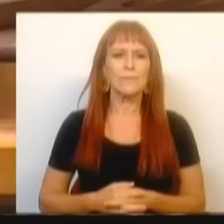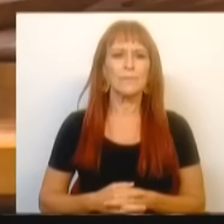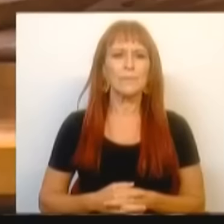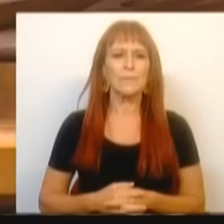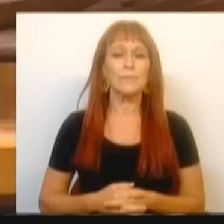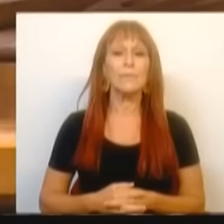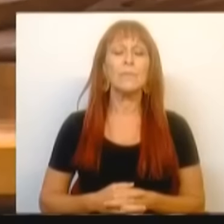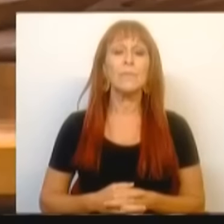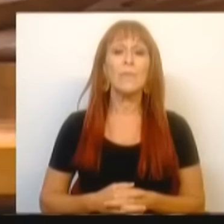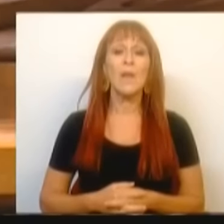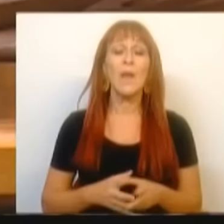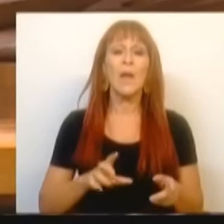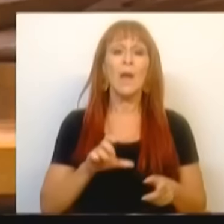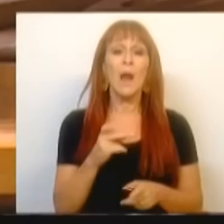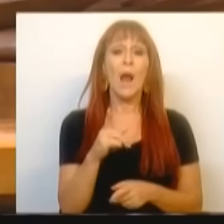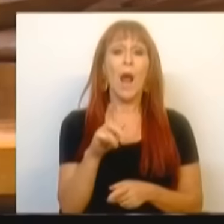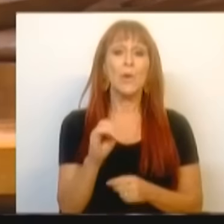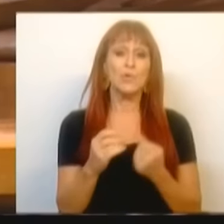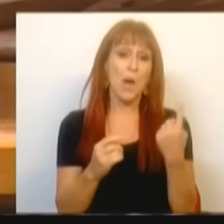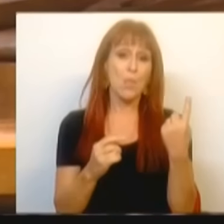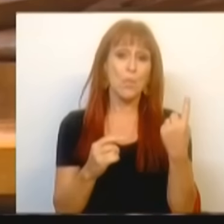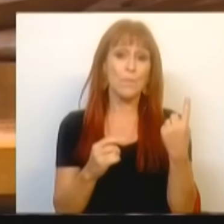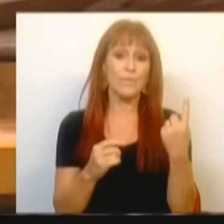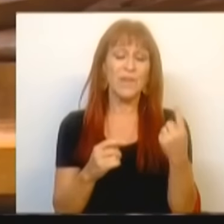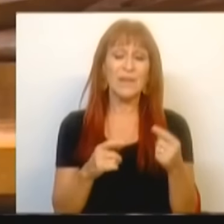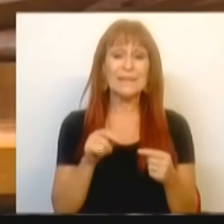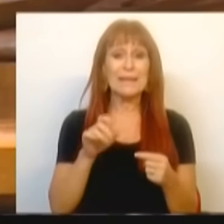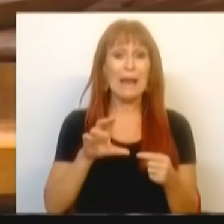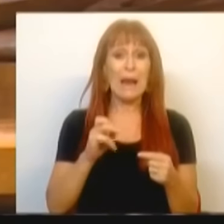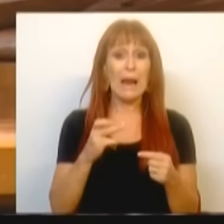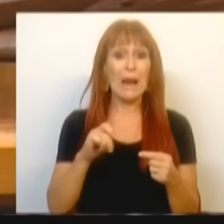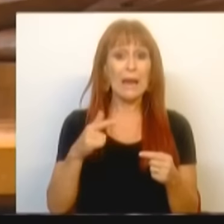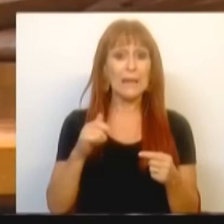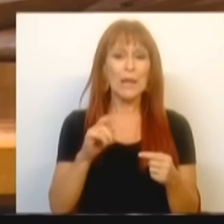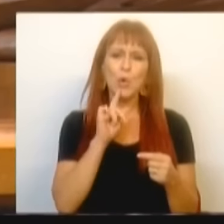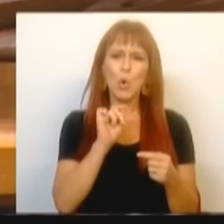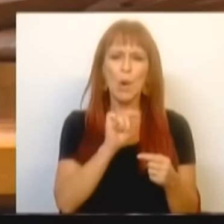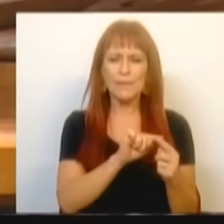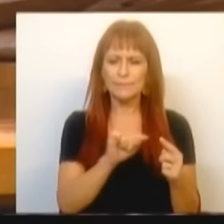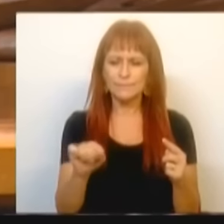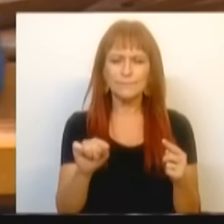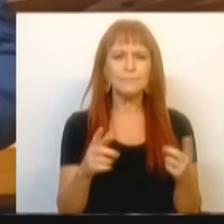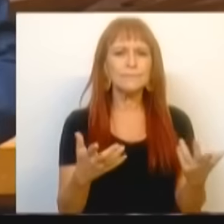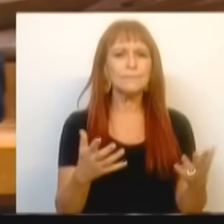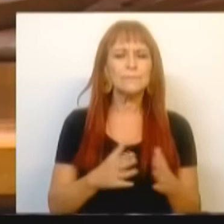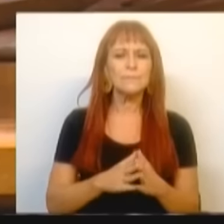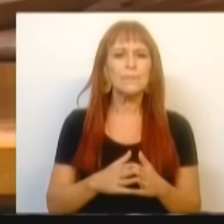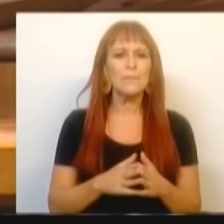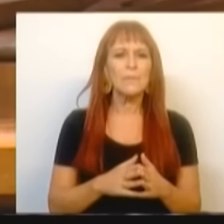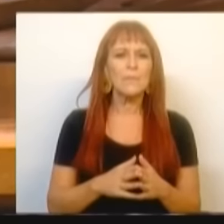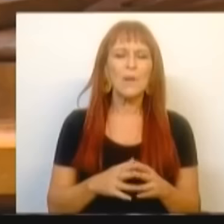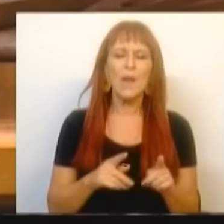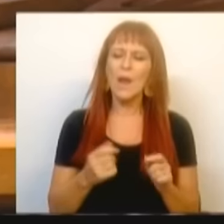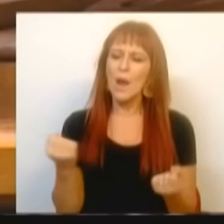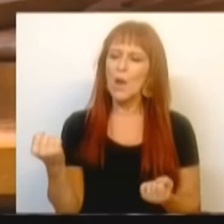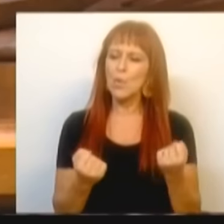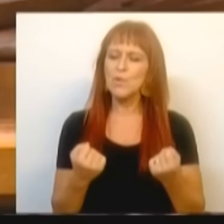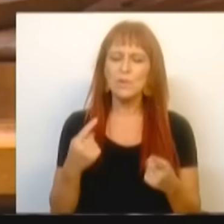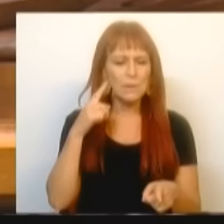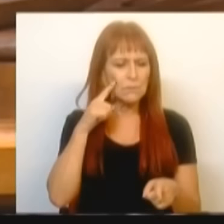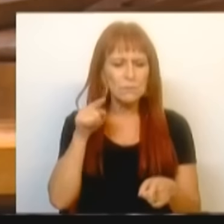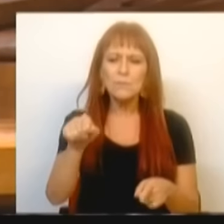Carlos é um destes homens. Carlos Caetano é o nome. Abordou um veículo que estava em andamento.